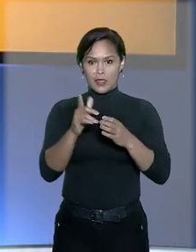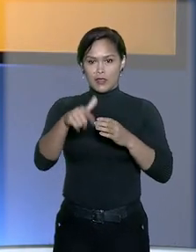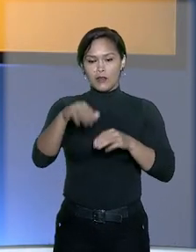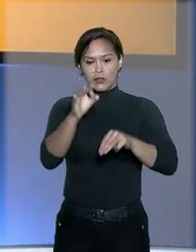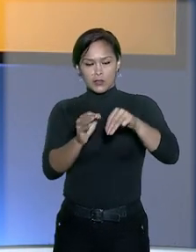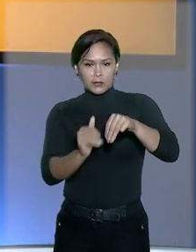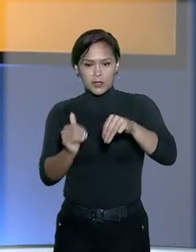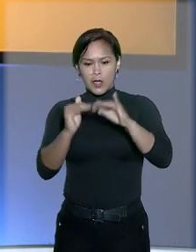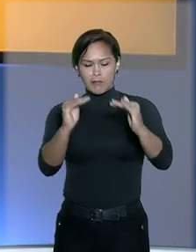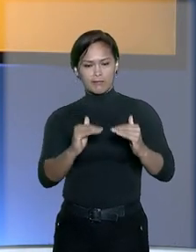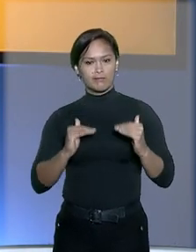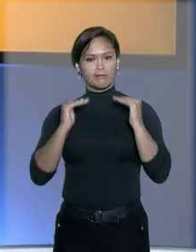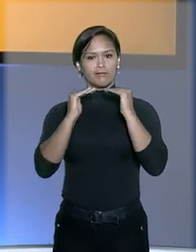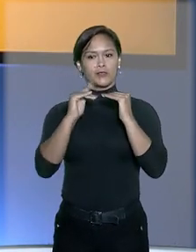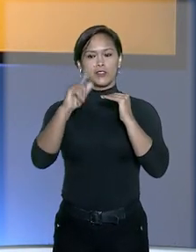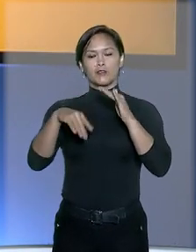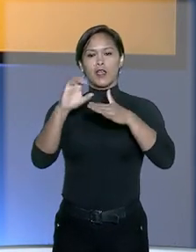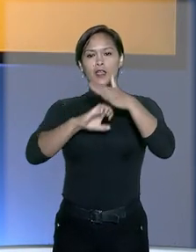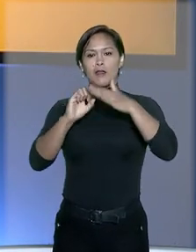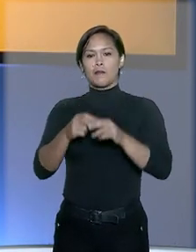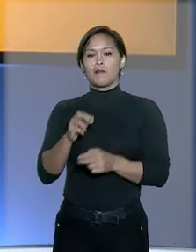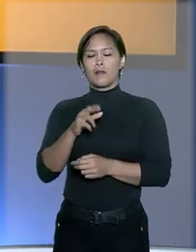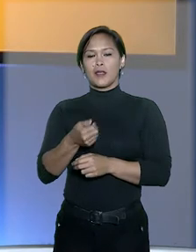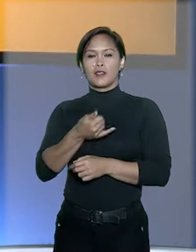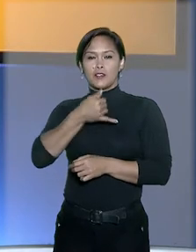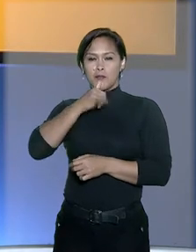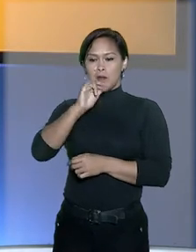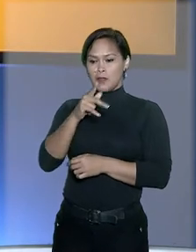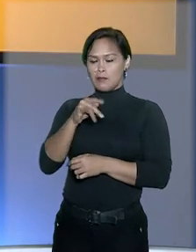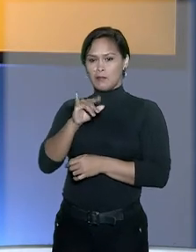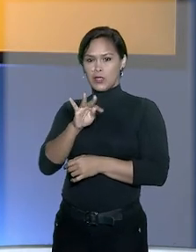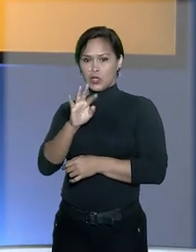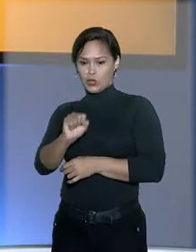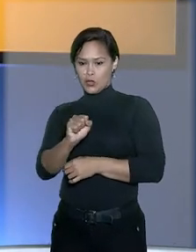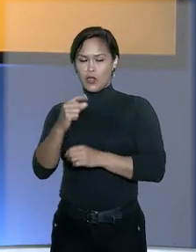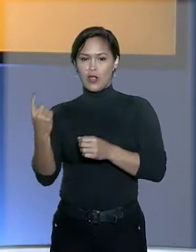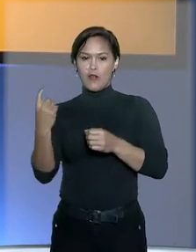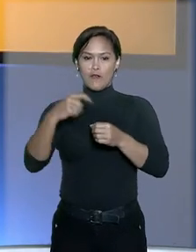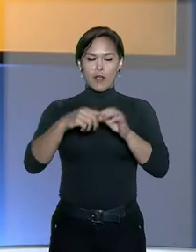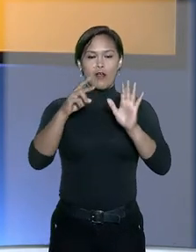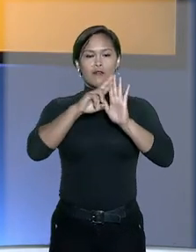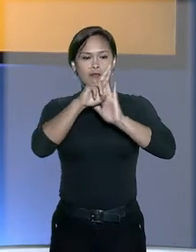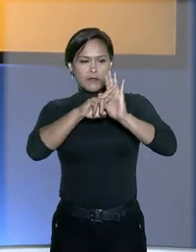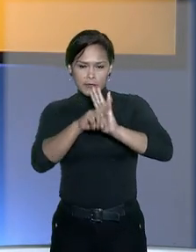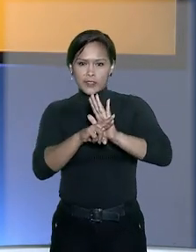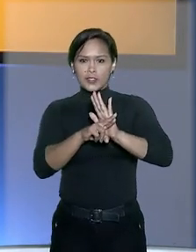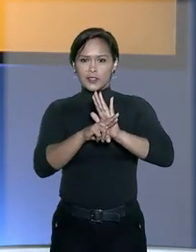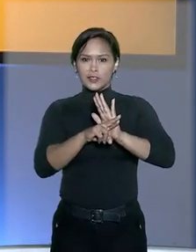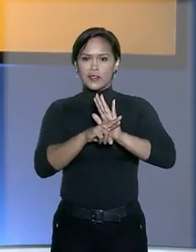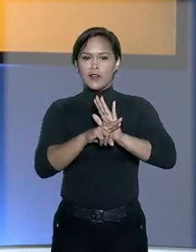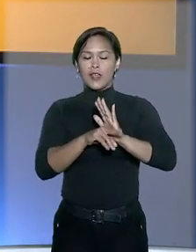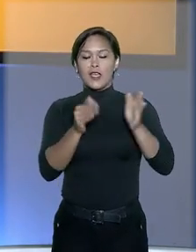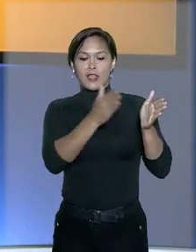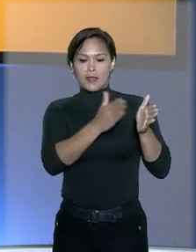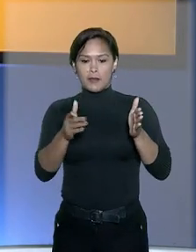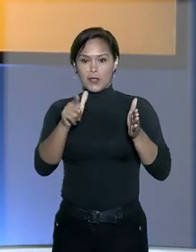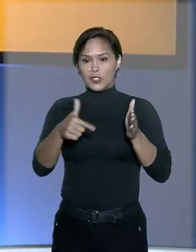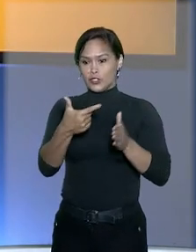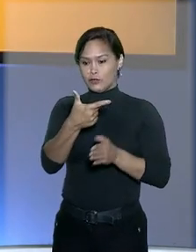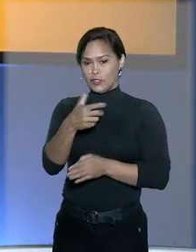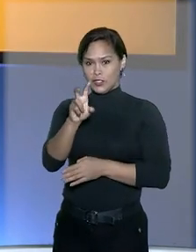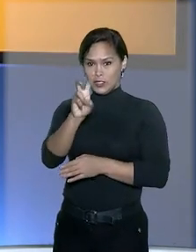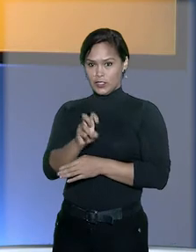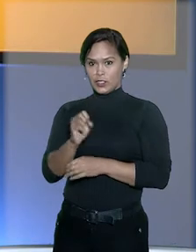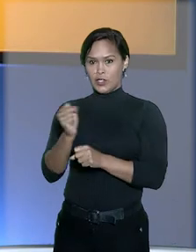ministros mantiveram a empresa de bebidas Pitu no programa de recuperação fiscal e estabeleceram um prazo máximo de 25